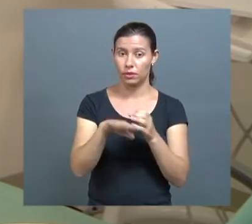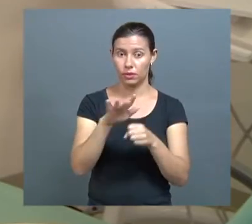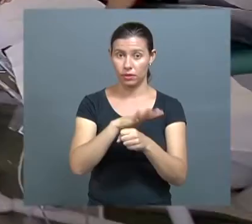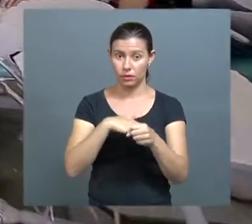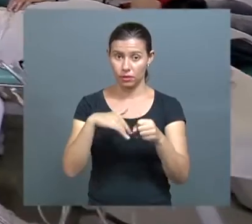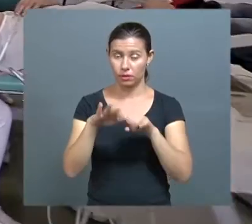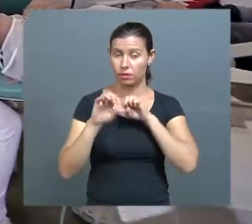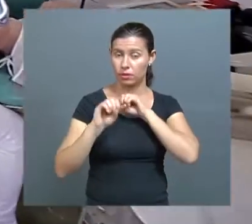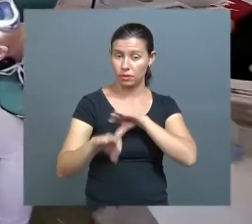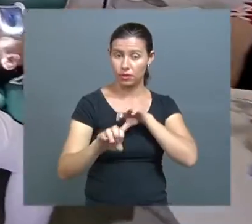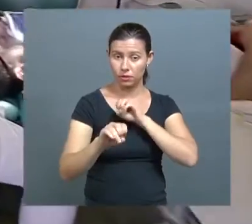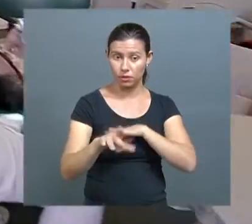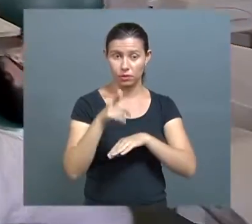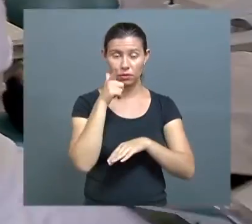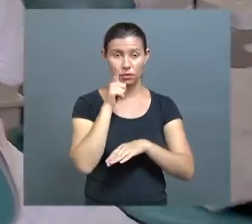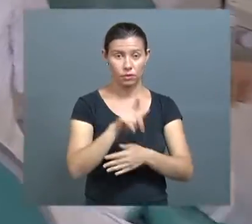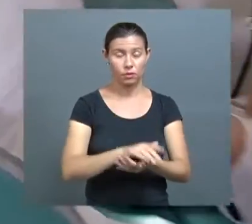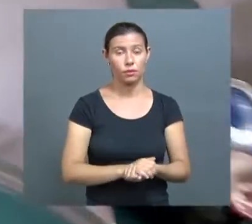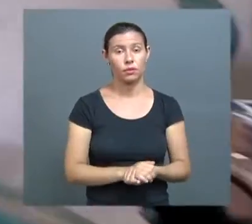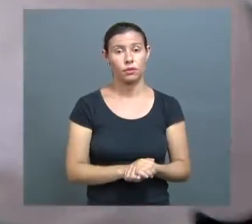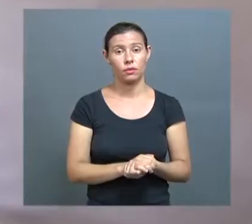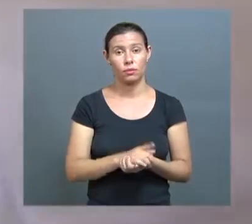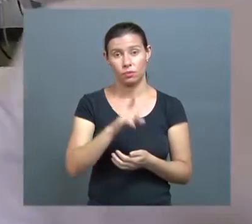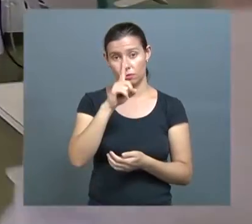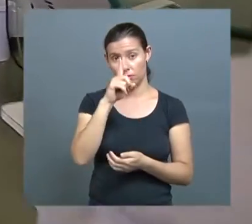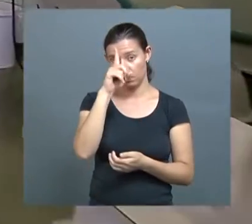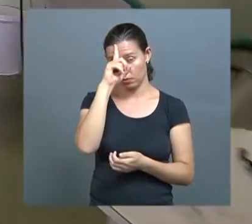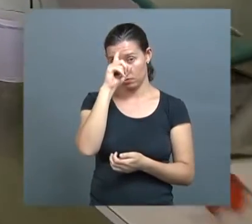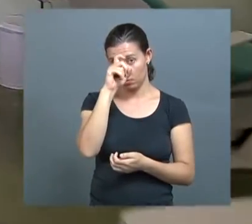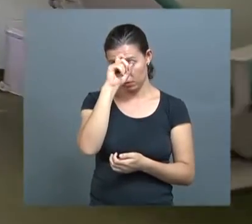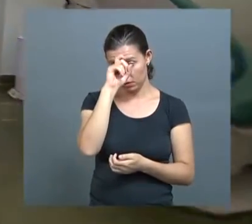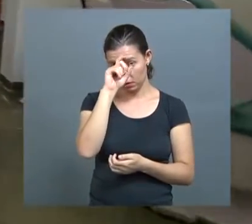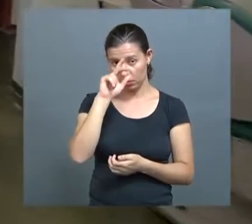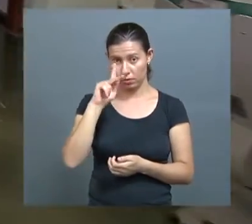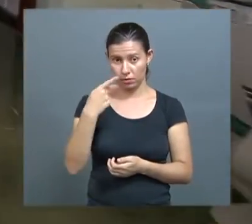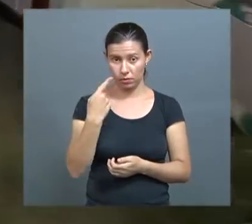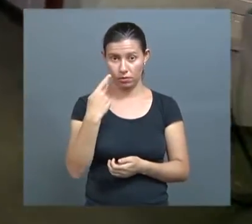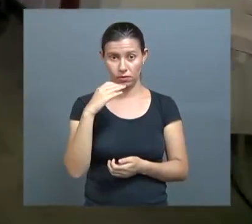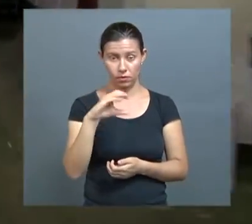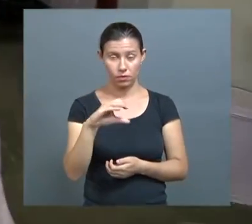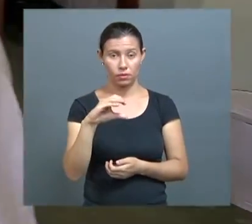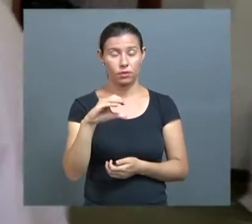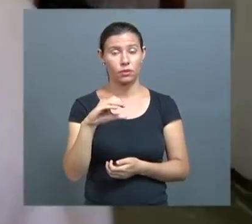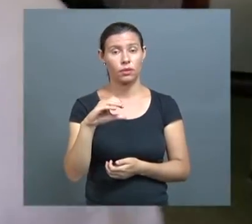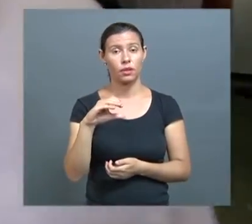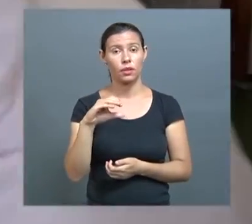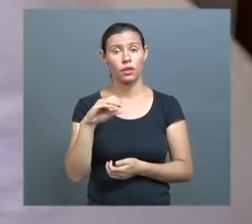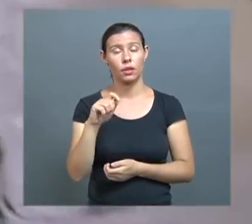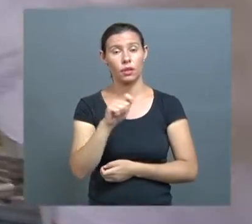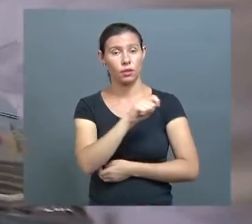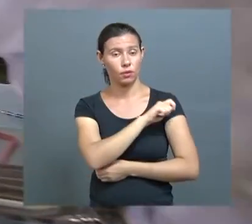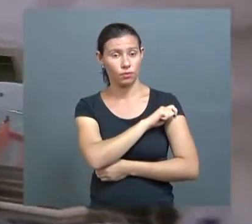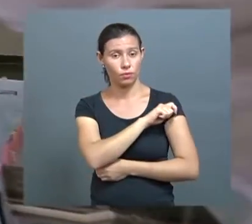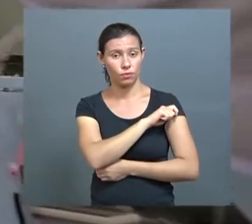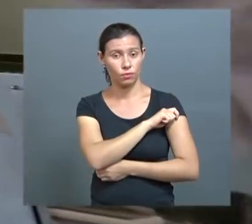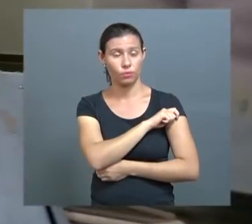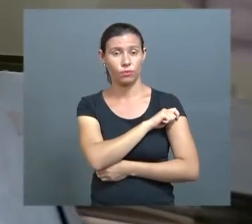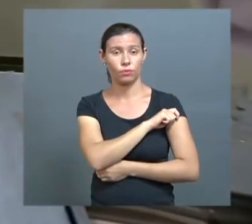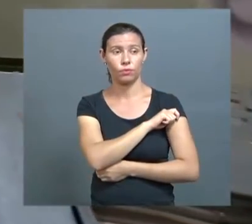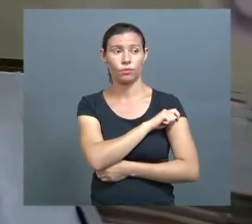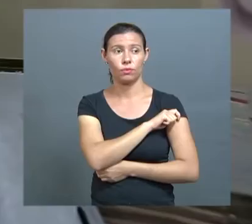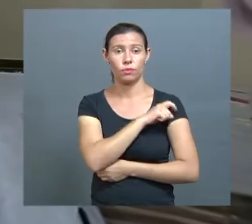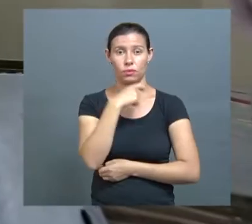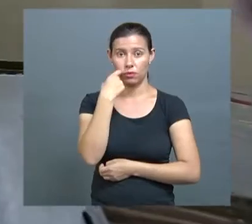realizadas. Então, no Hospital Odontológico, os alunos de graduação, de pós-graduação da Faculdade de Odontologia, da Escola